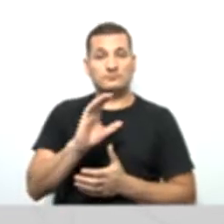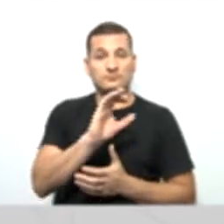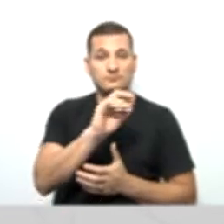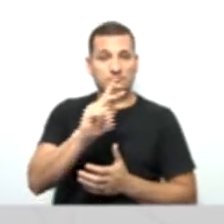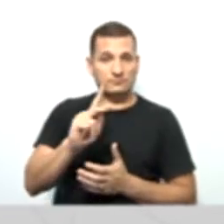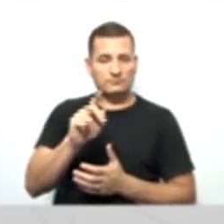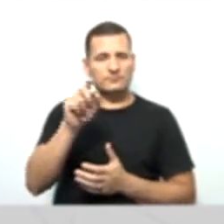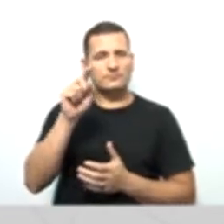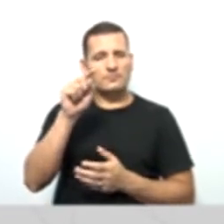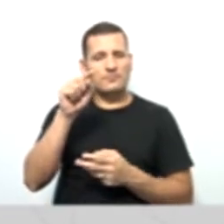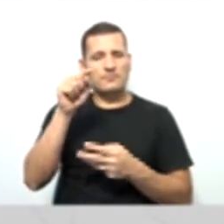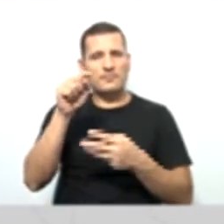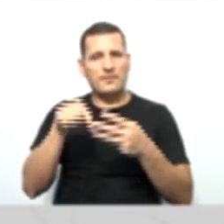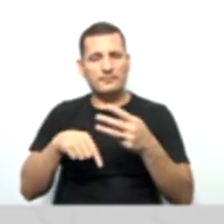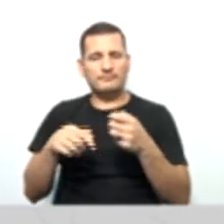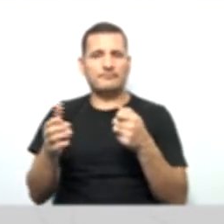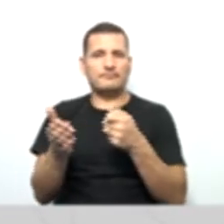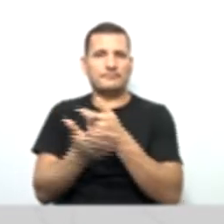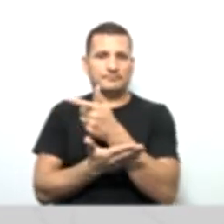cooperativa. Certo, gente?